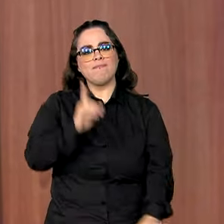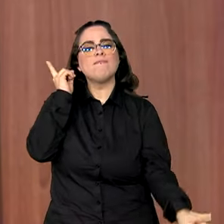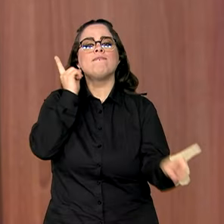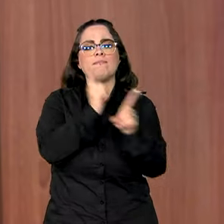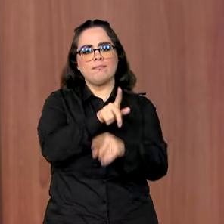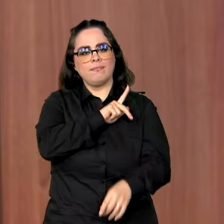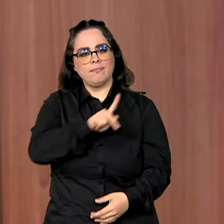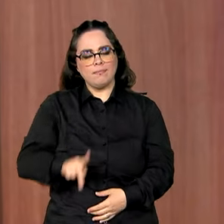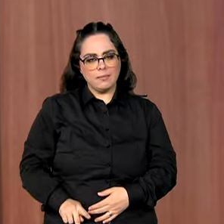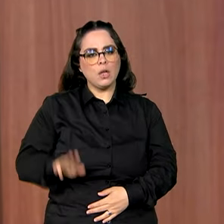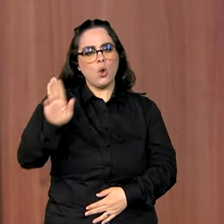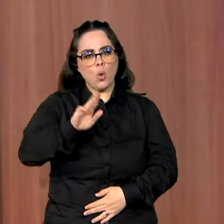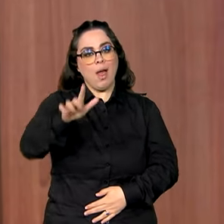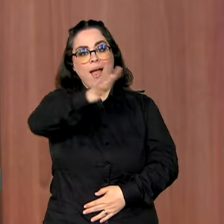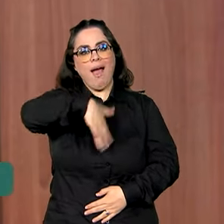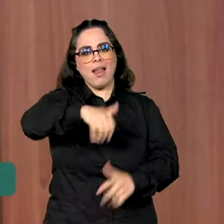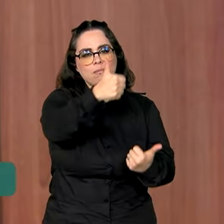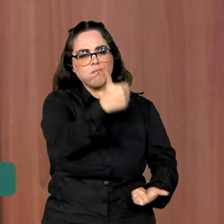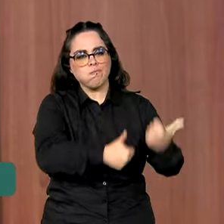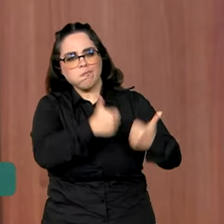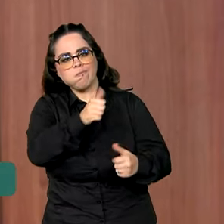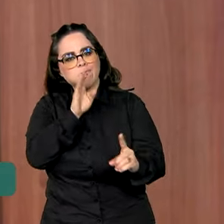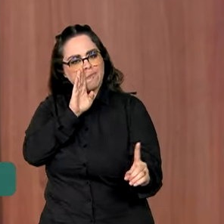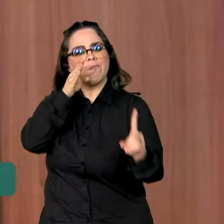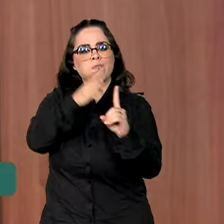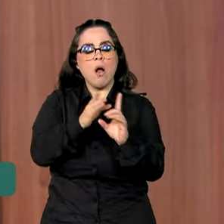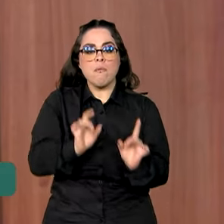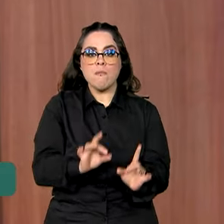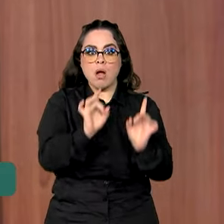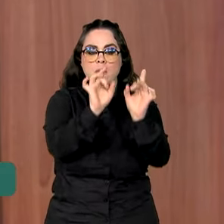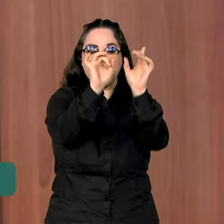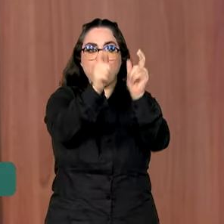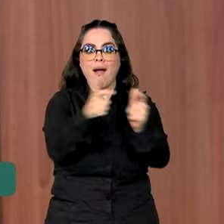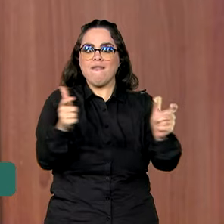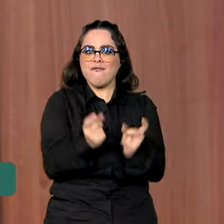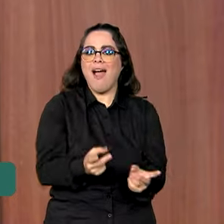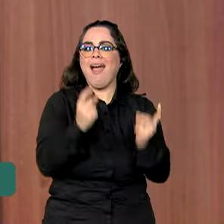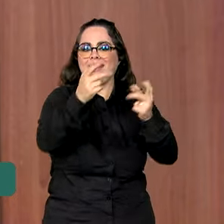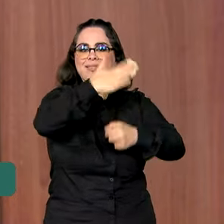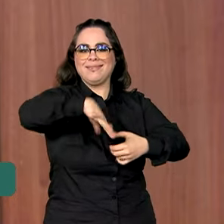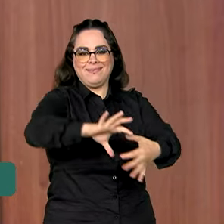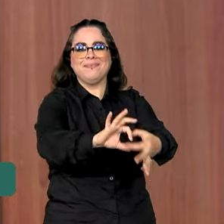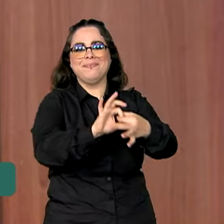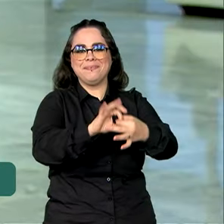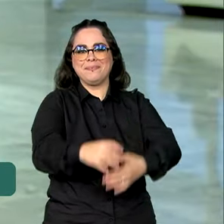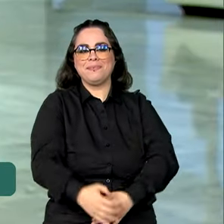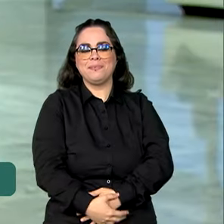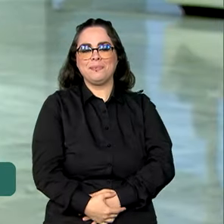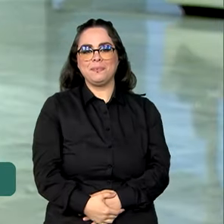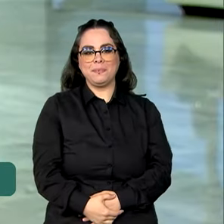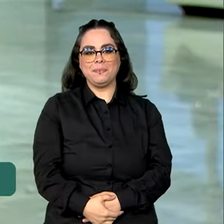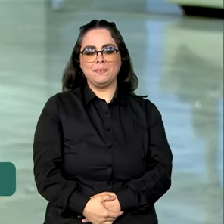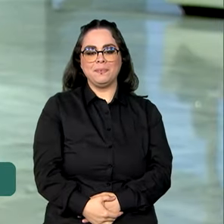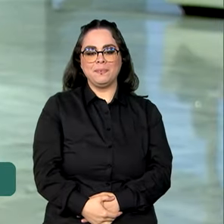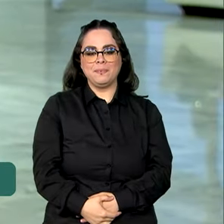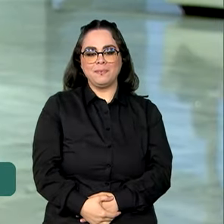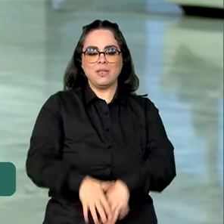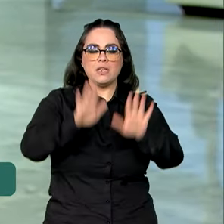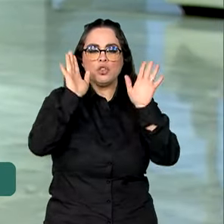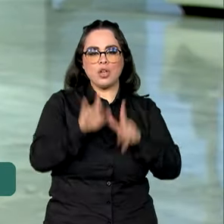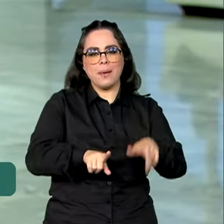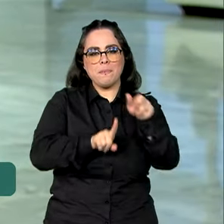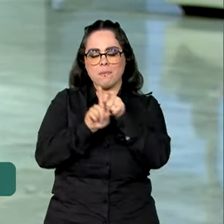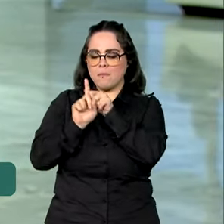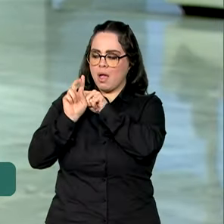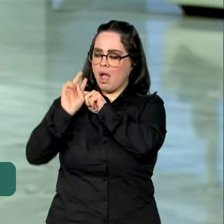encontro com o presidente Lula, o setor automotivo destacou o aumento das vendas no setor. Nos últimos meses,